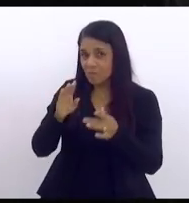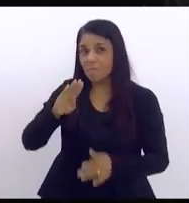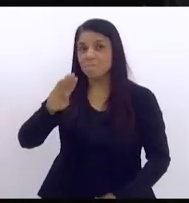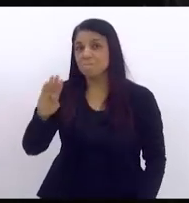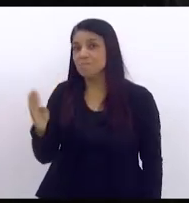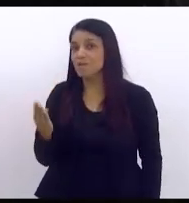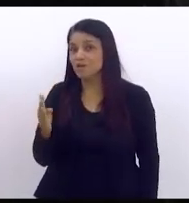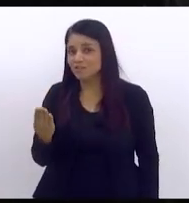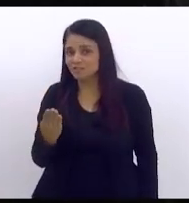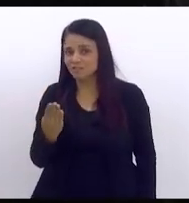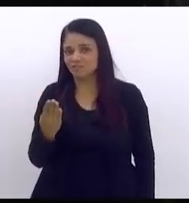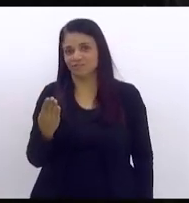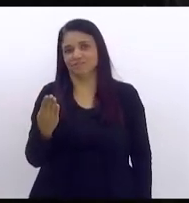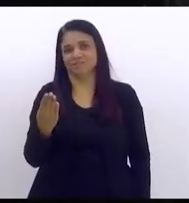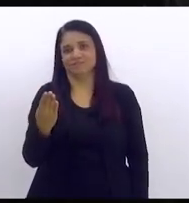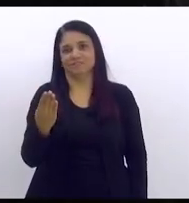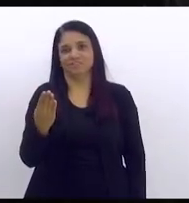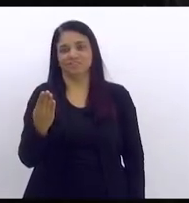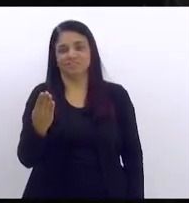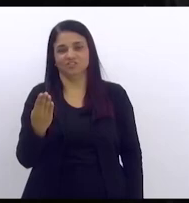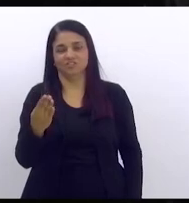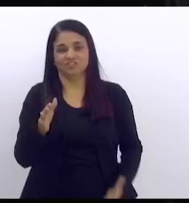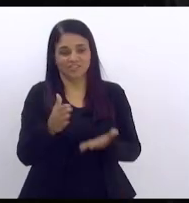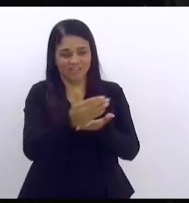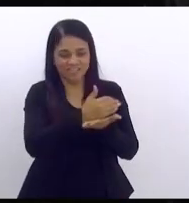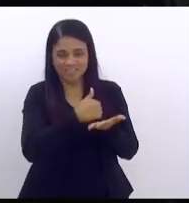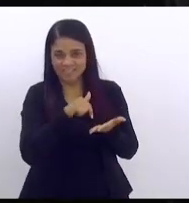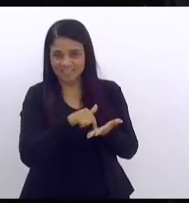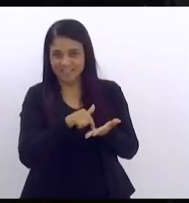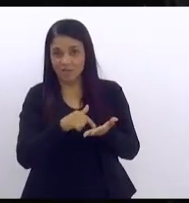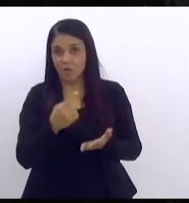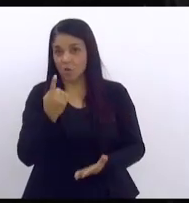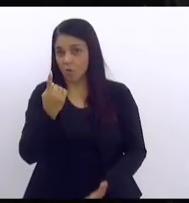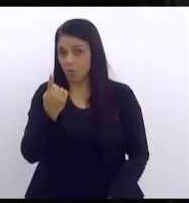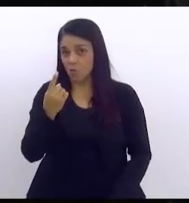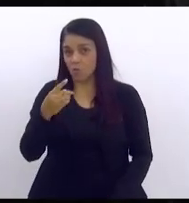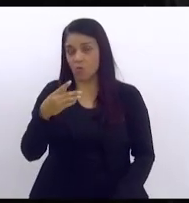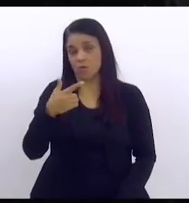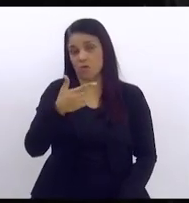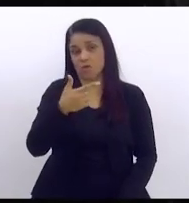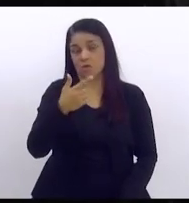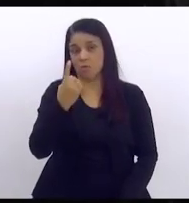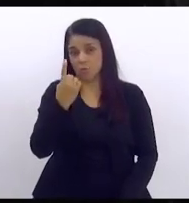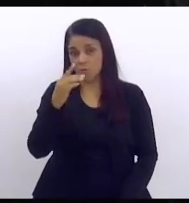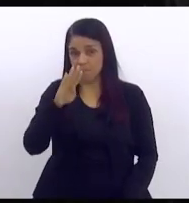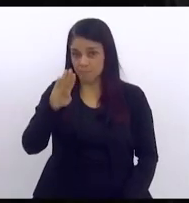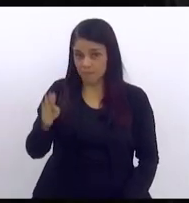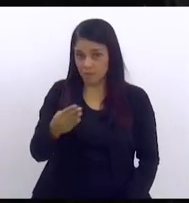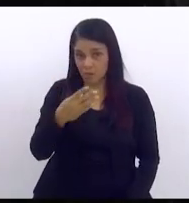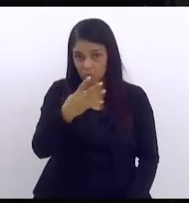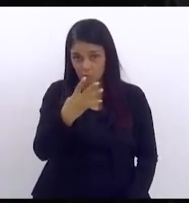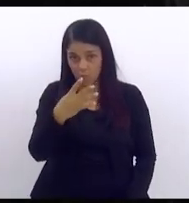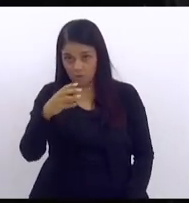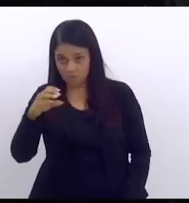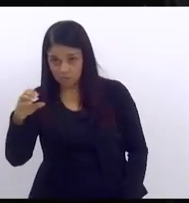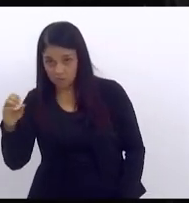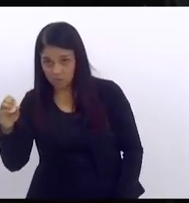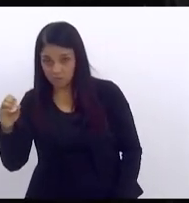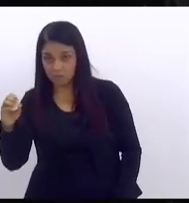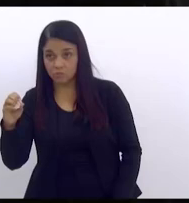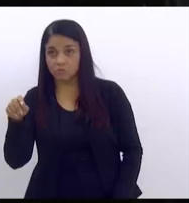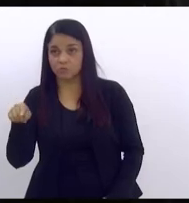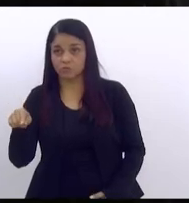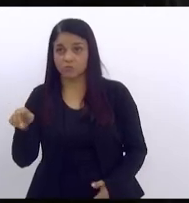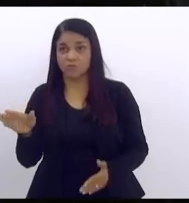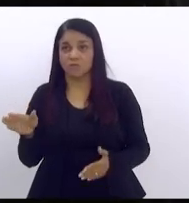reais de receita dos quais 1 bilhão e 400 irá para o estado e